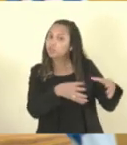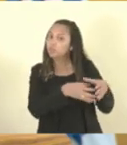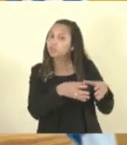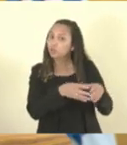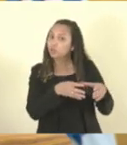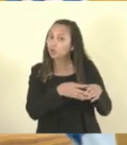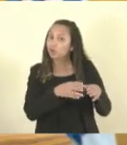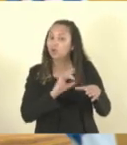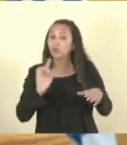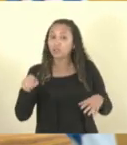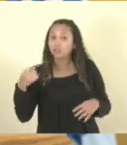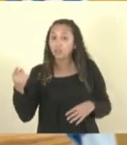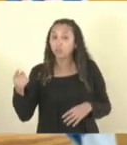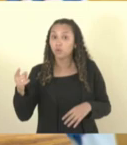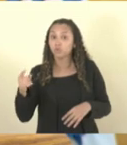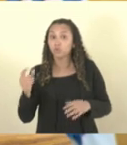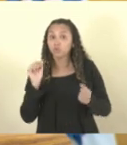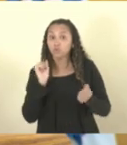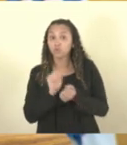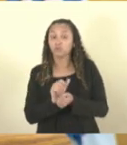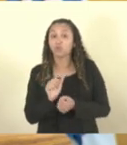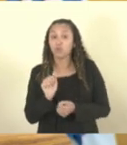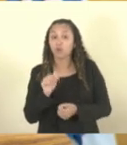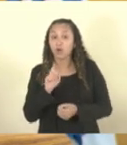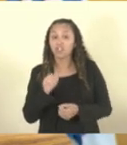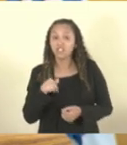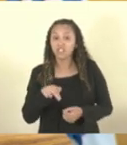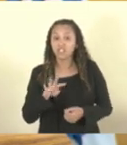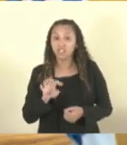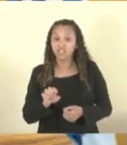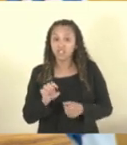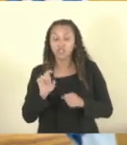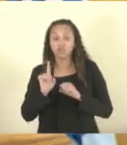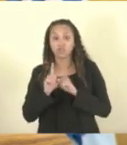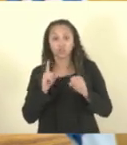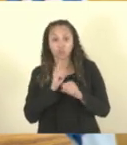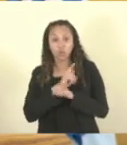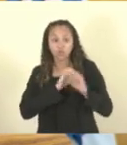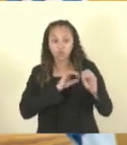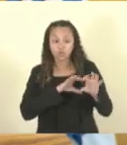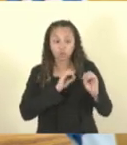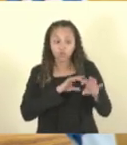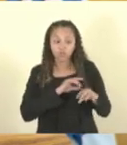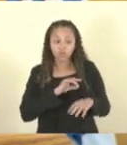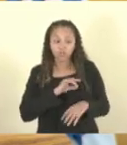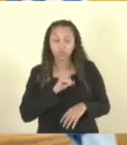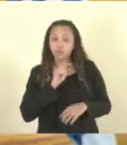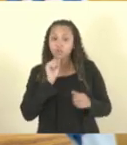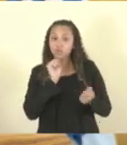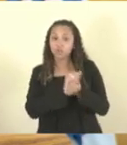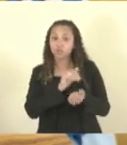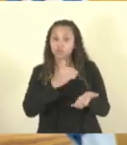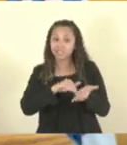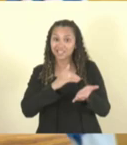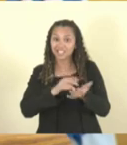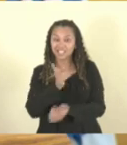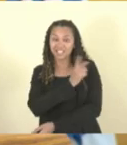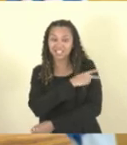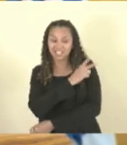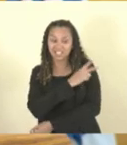depois eu tive com os agentes socioeducativos, lá, um secretário-chefe